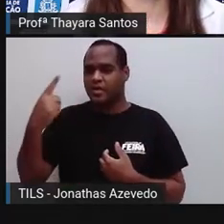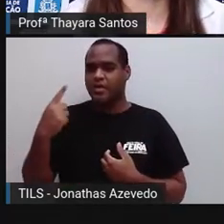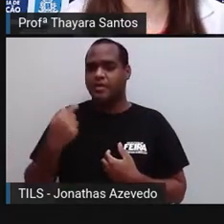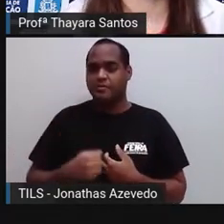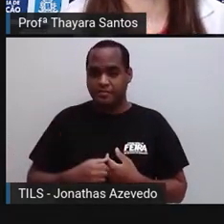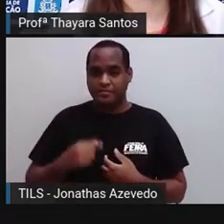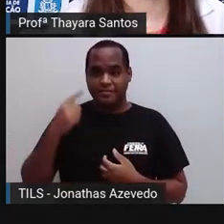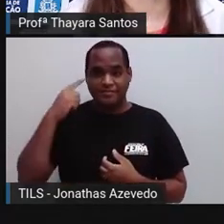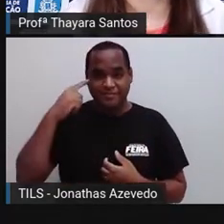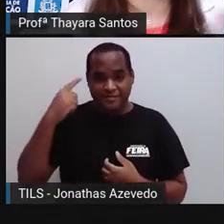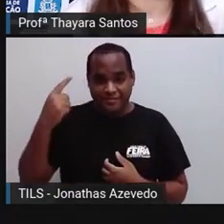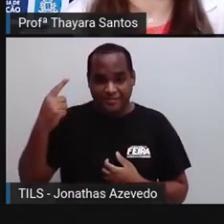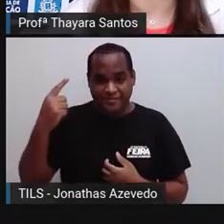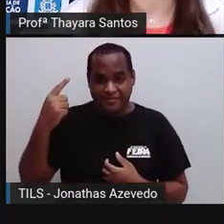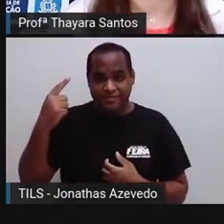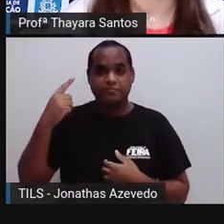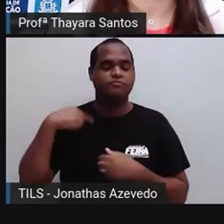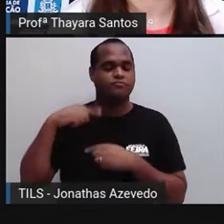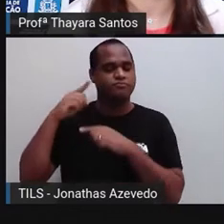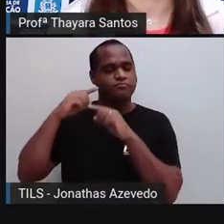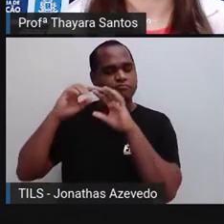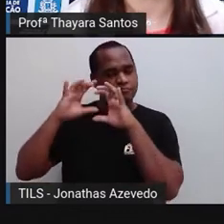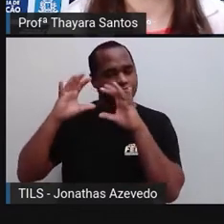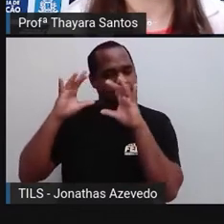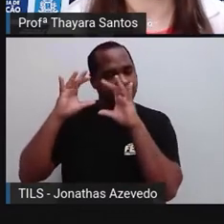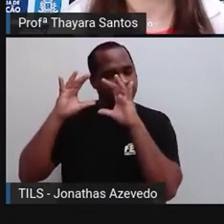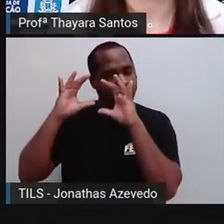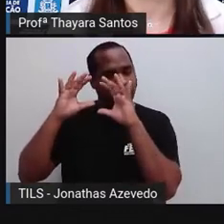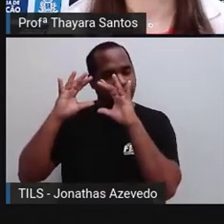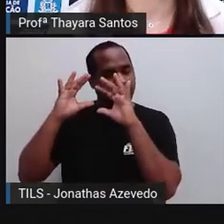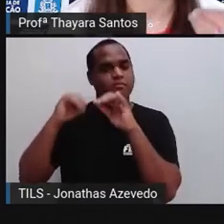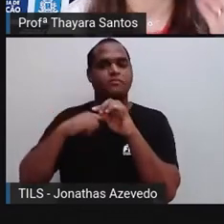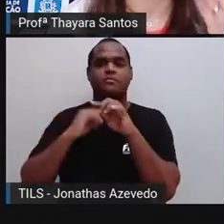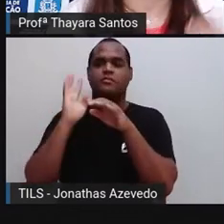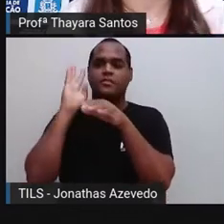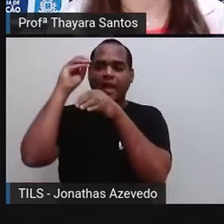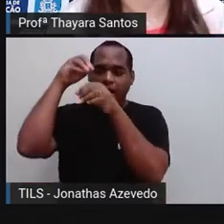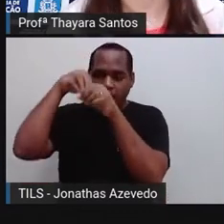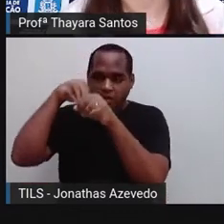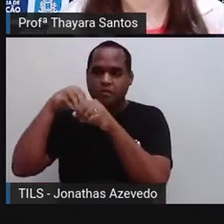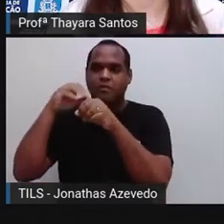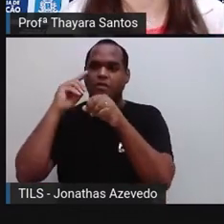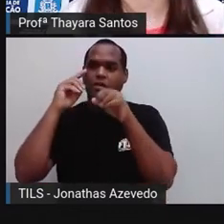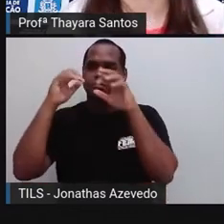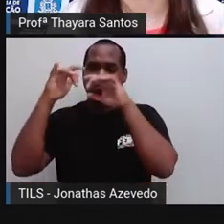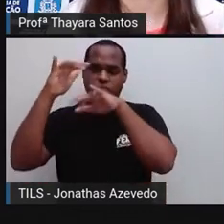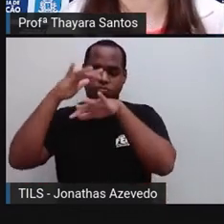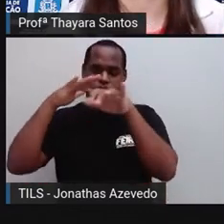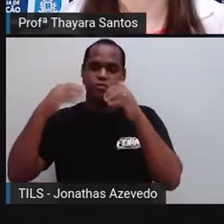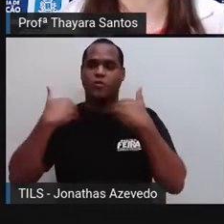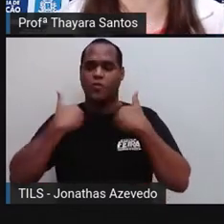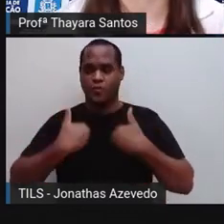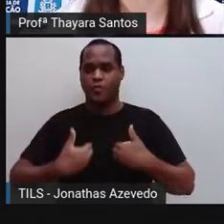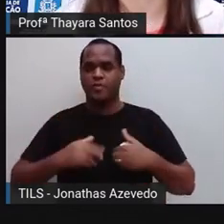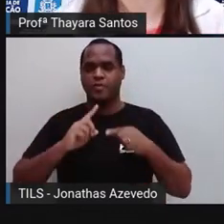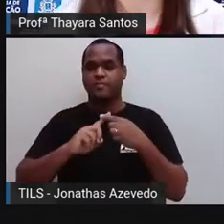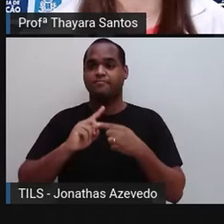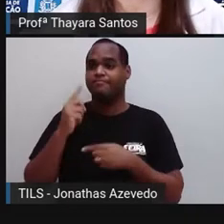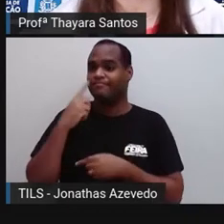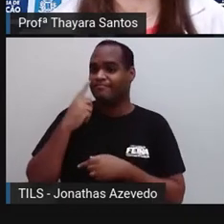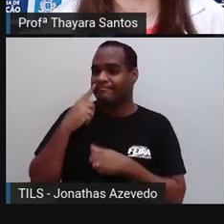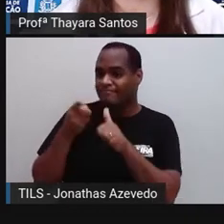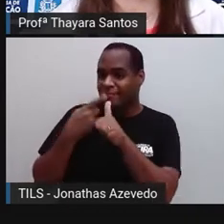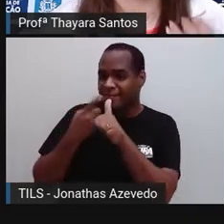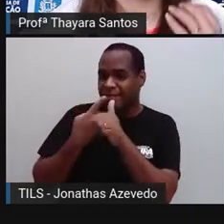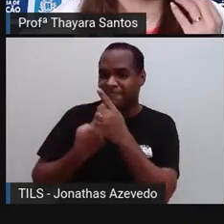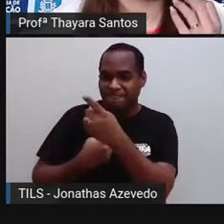glândulas, as glândulas que são as estruturas que fazem parte desse sistema, elas estão espalhadas pelo nosso corpo. Então a gente tem a primeira glândula aqui,